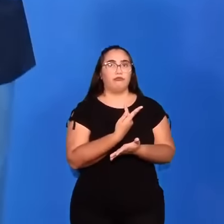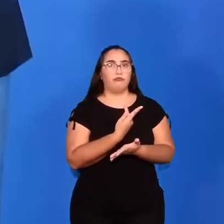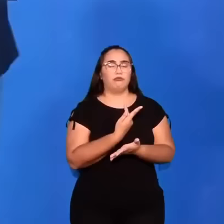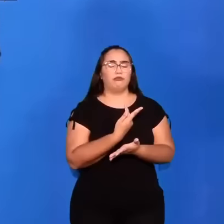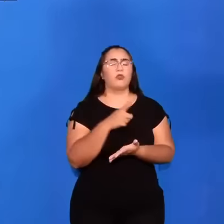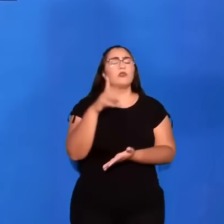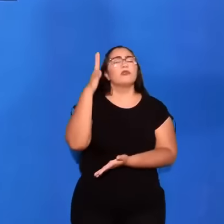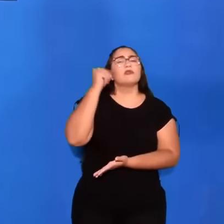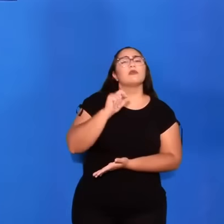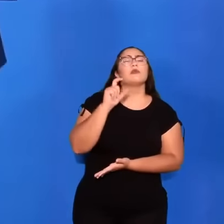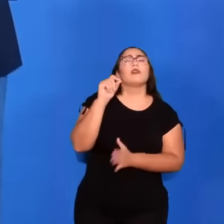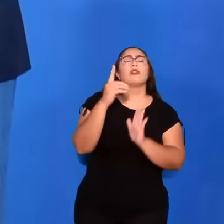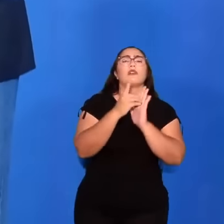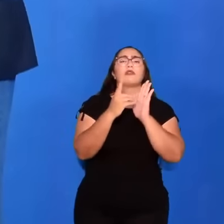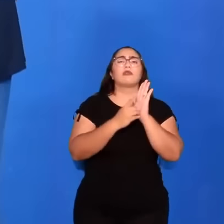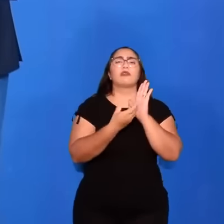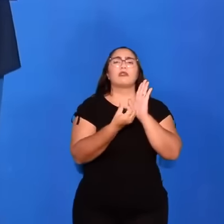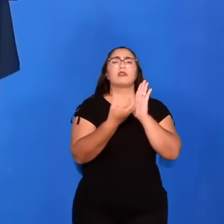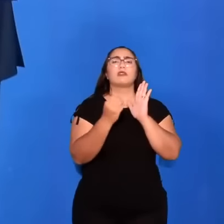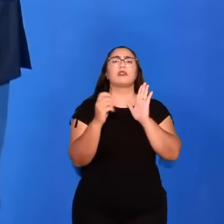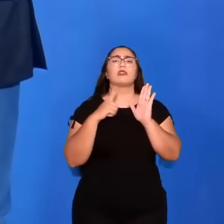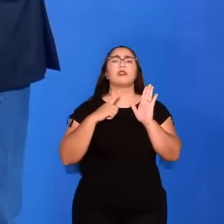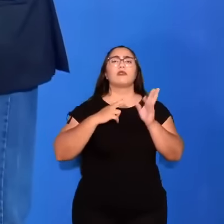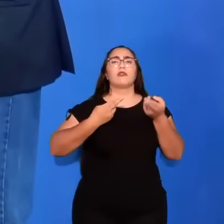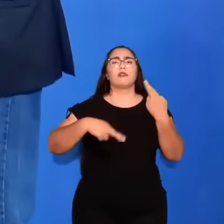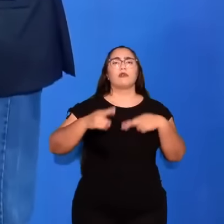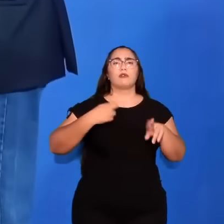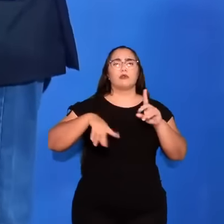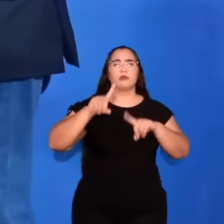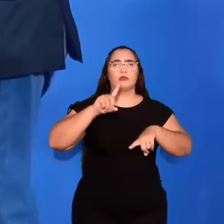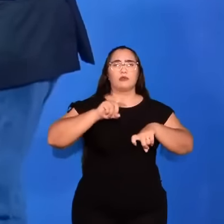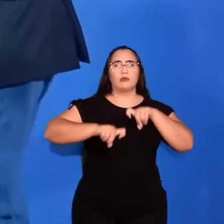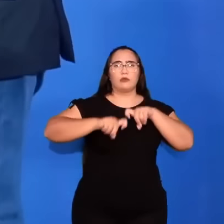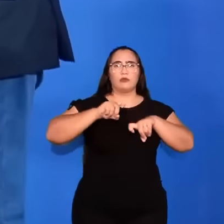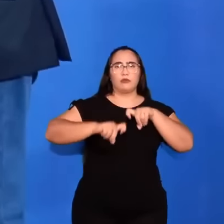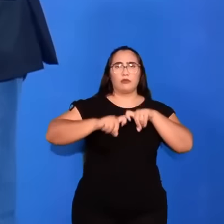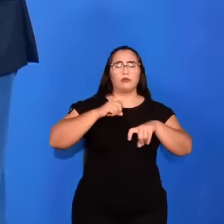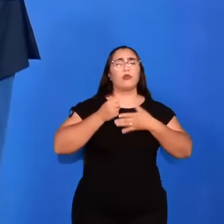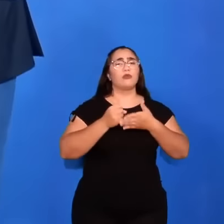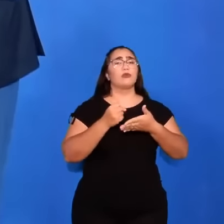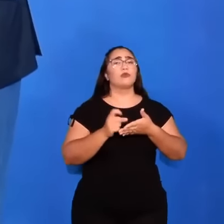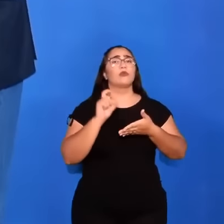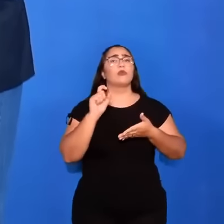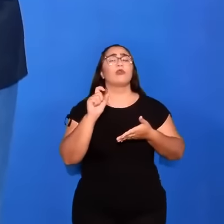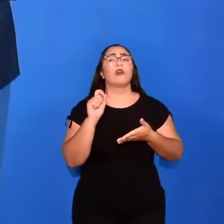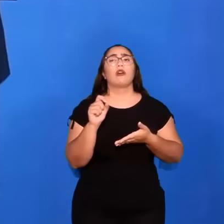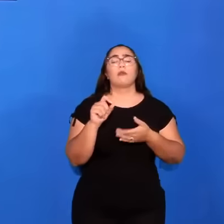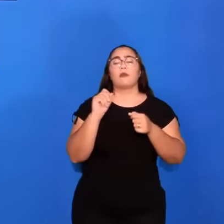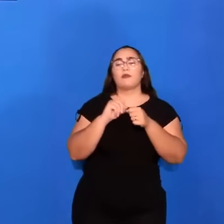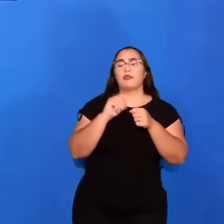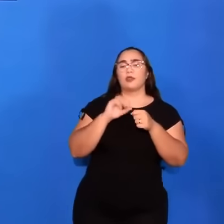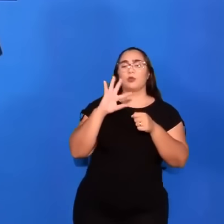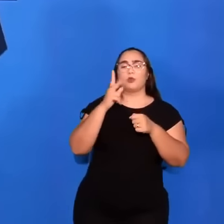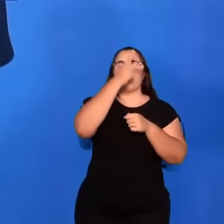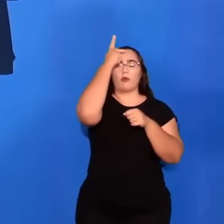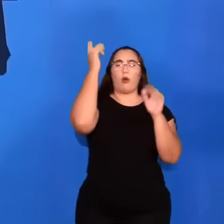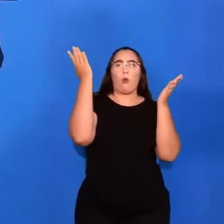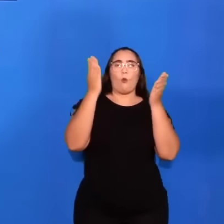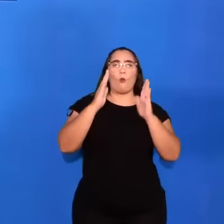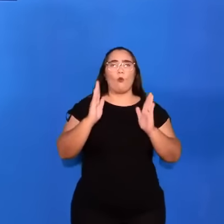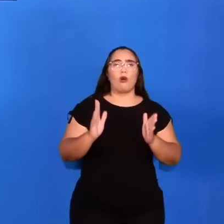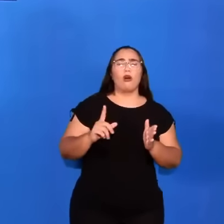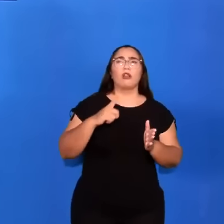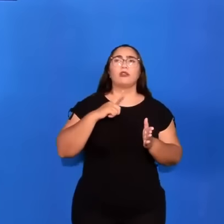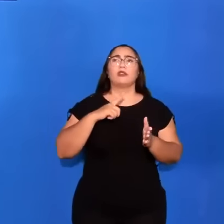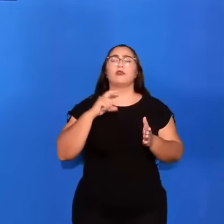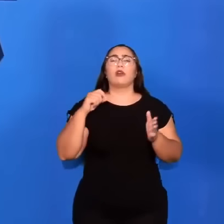Você sabe que na década de 60, houve a revolução sexual, que contribuiu muito para a erotização da sociedade. O festival